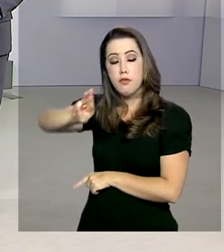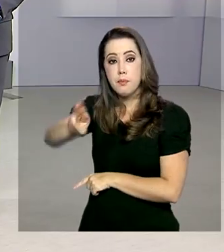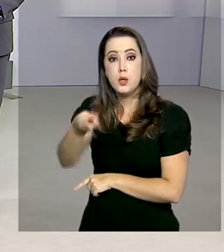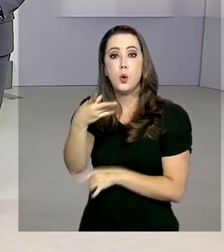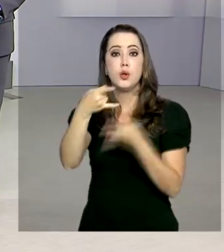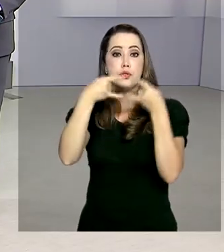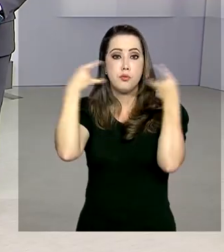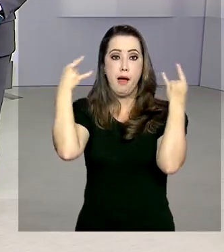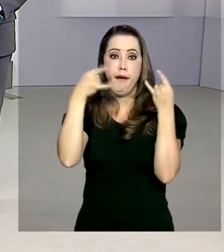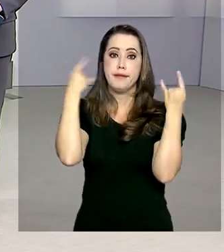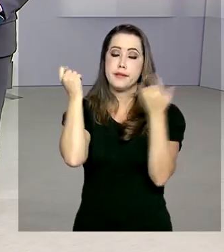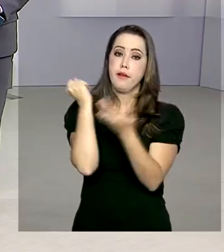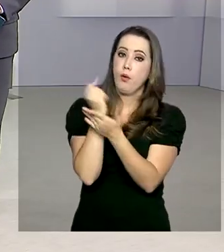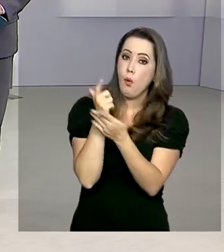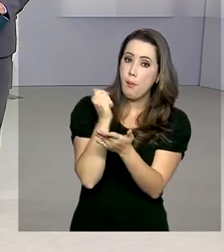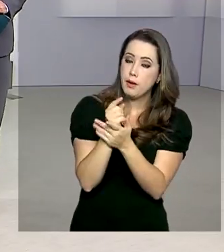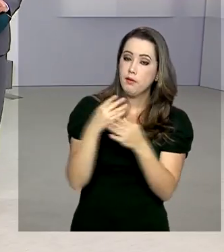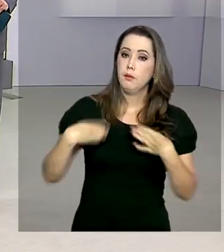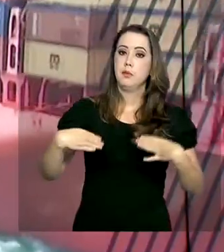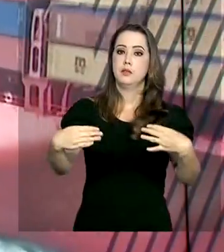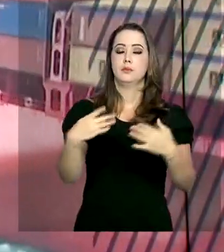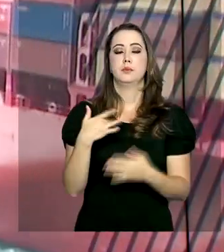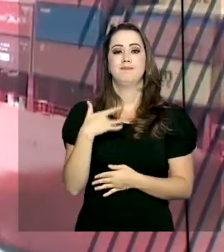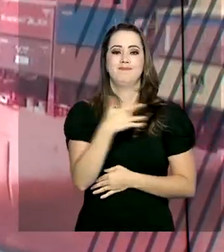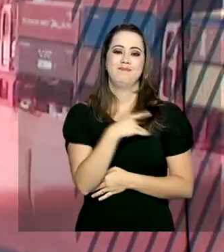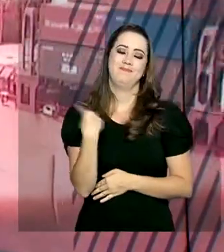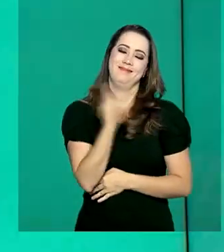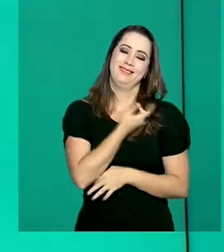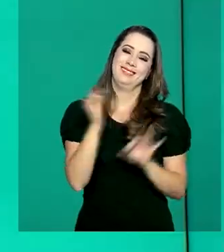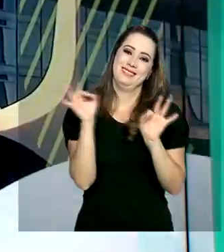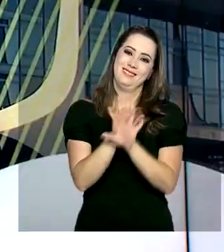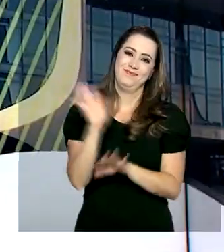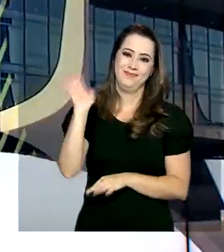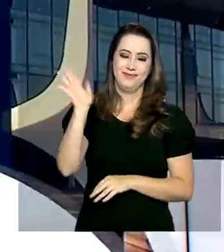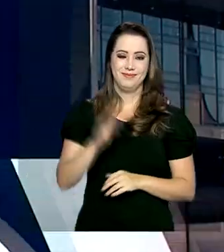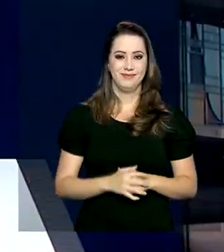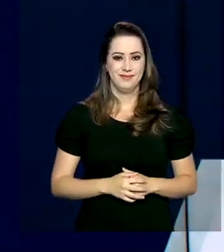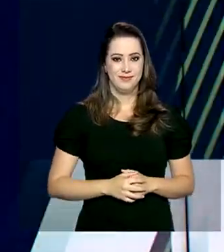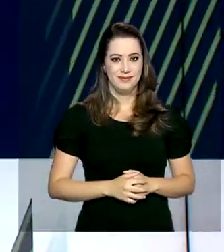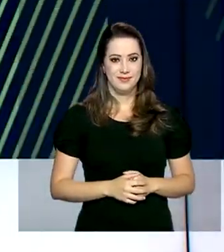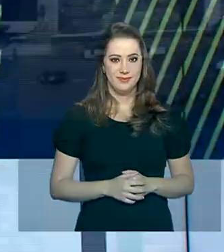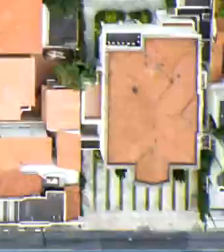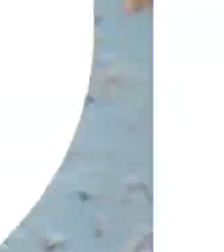adquiridas pelo Ministério da Saúde. A gente fica por aqui. Até a próxima edição.